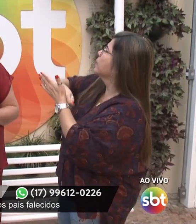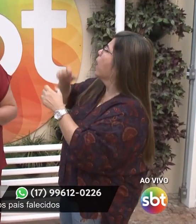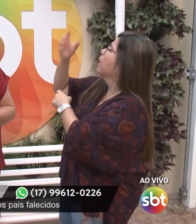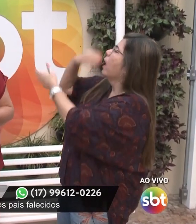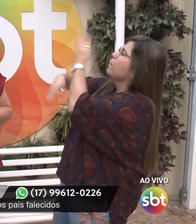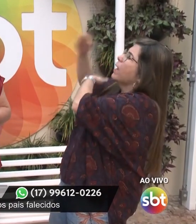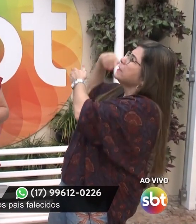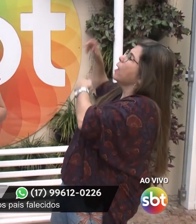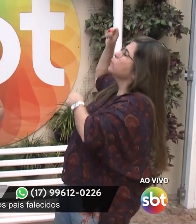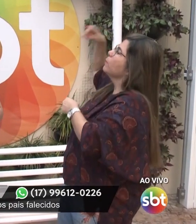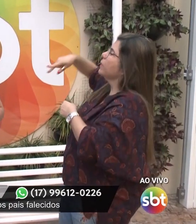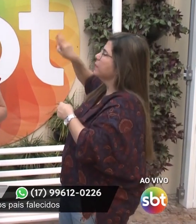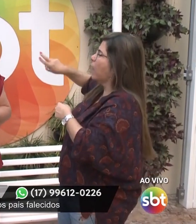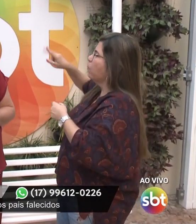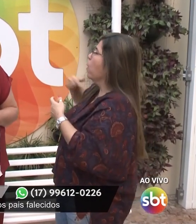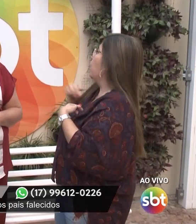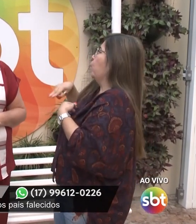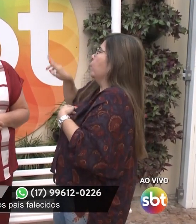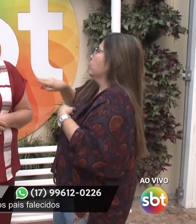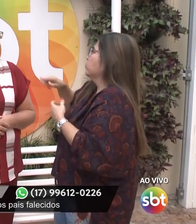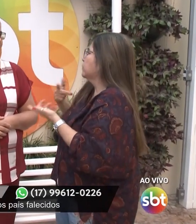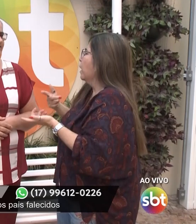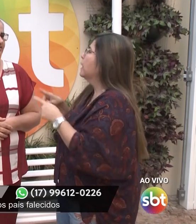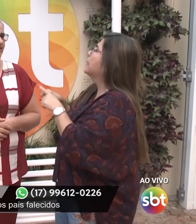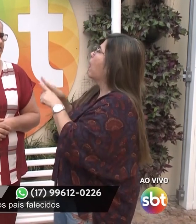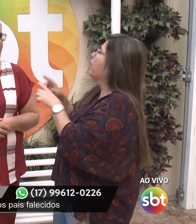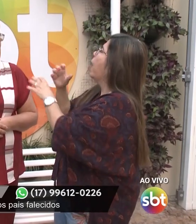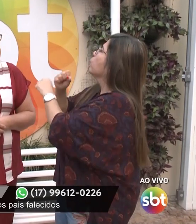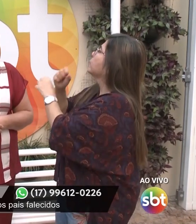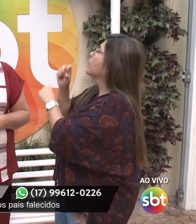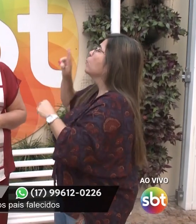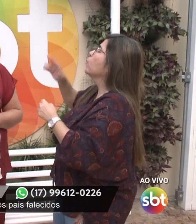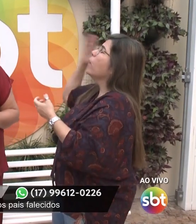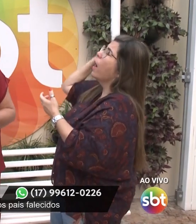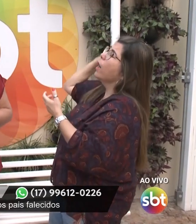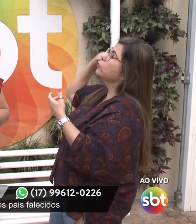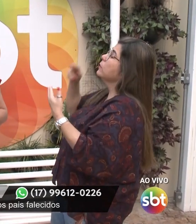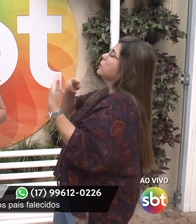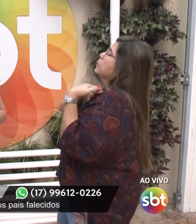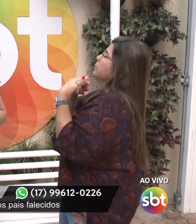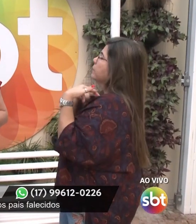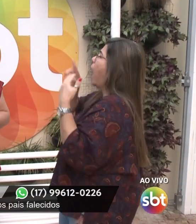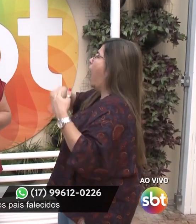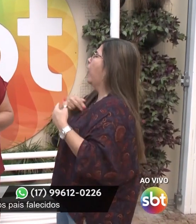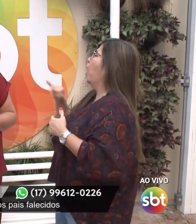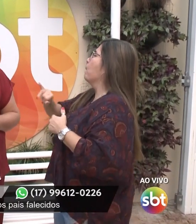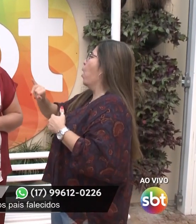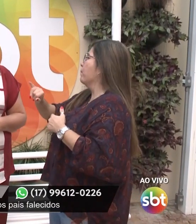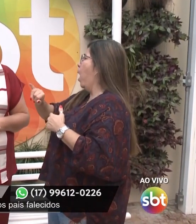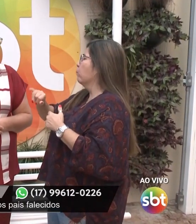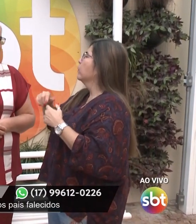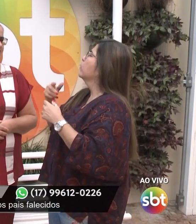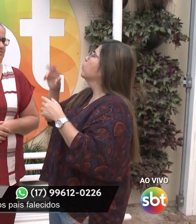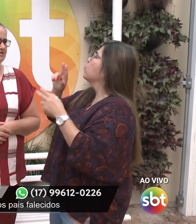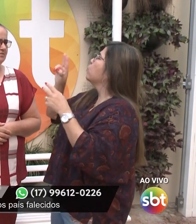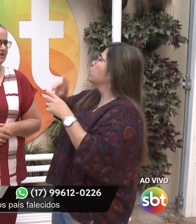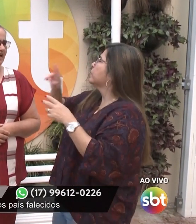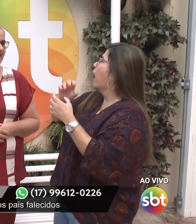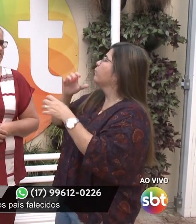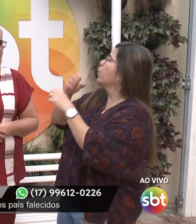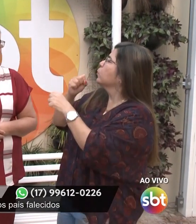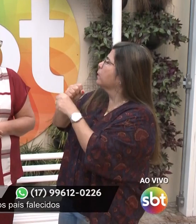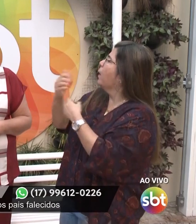Porque, às vezes, eu não sei o que aconteceu, desde o passado, agora a